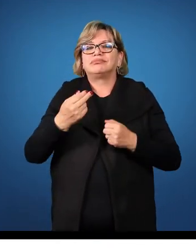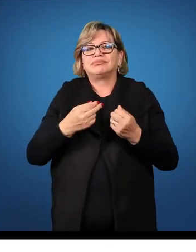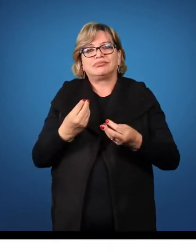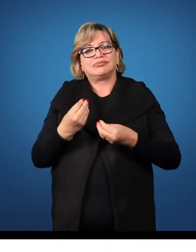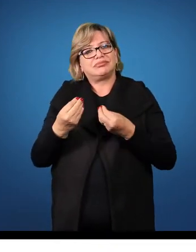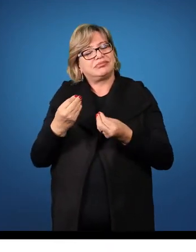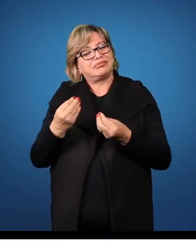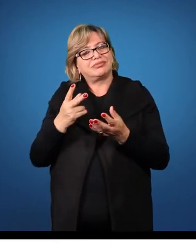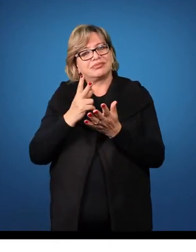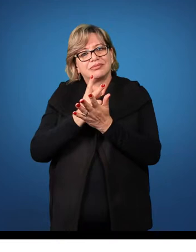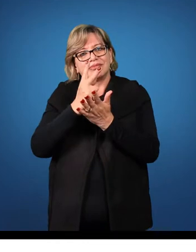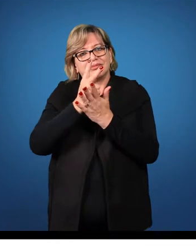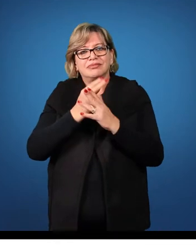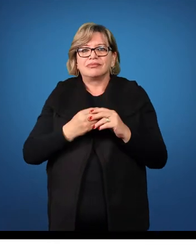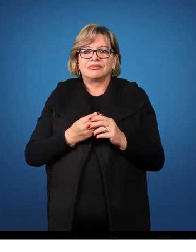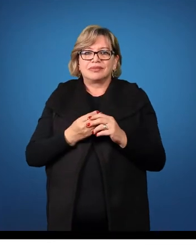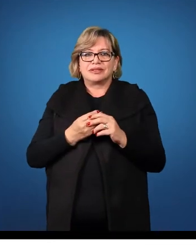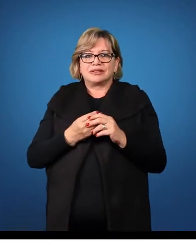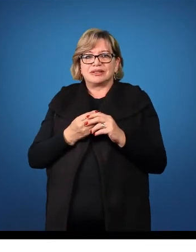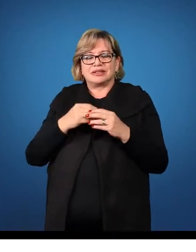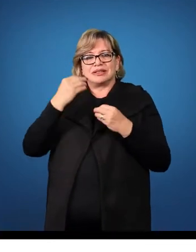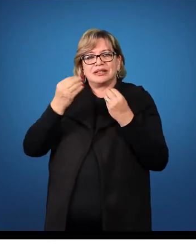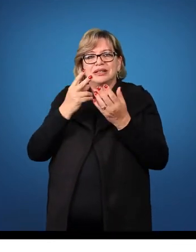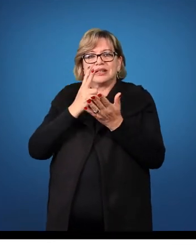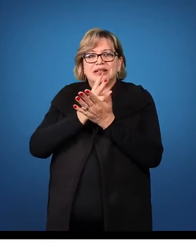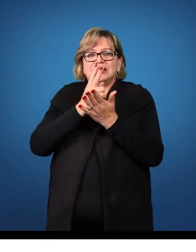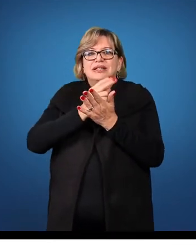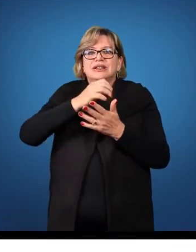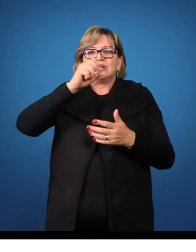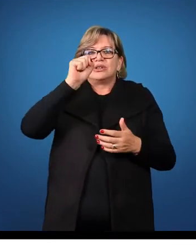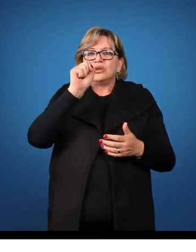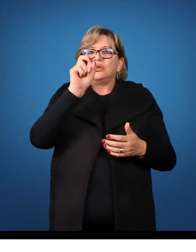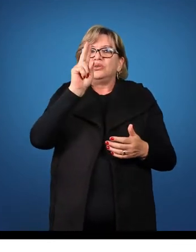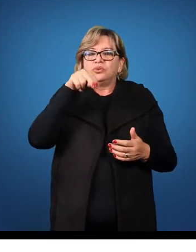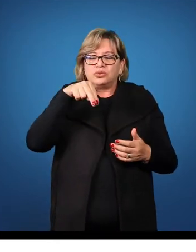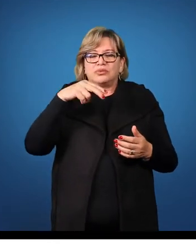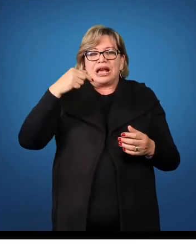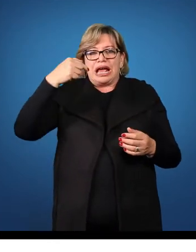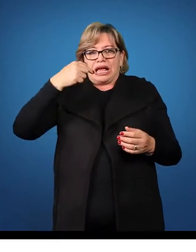amatum. Sum, primeira pessoa, eu.